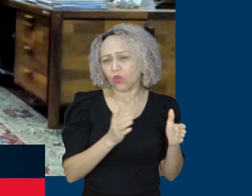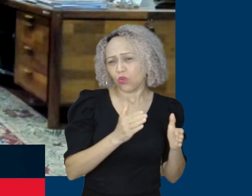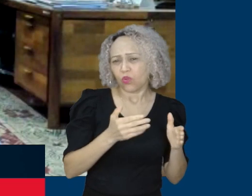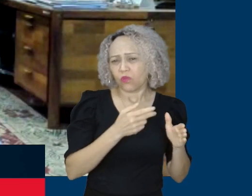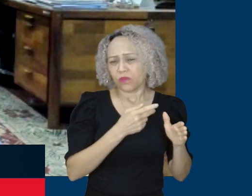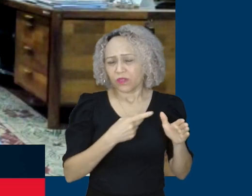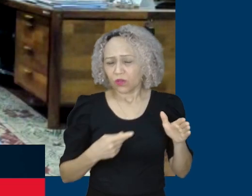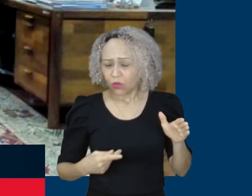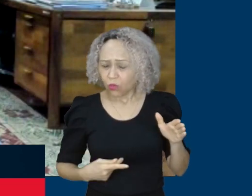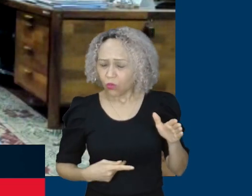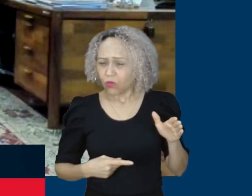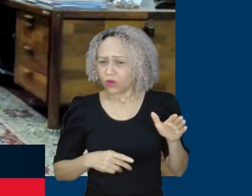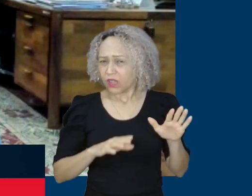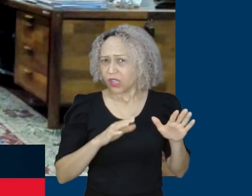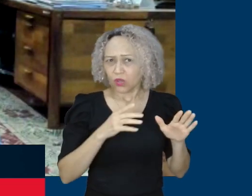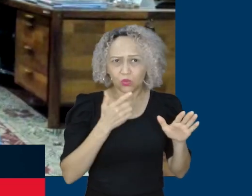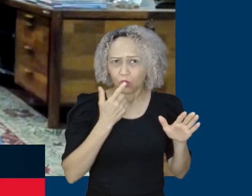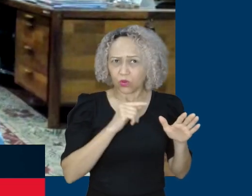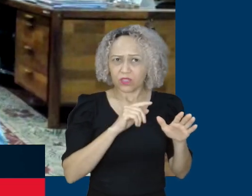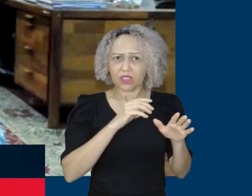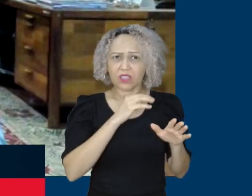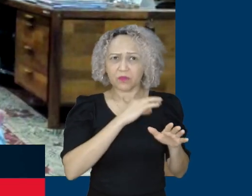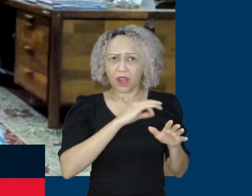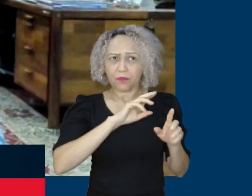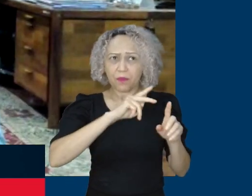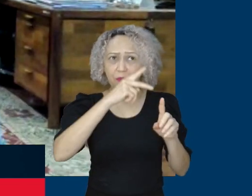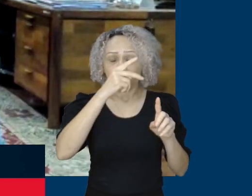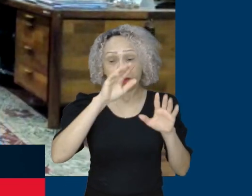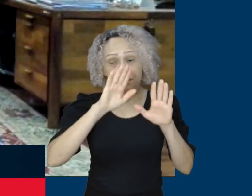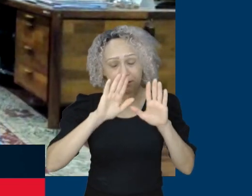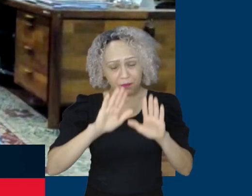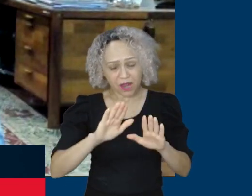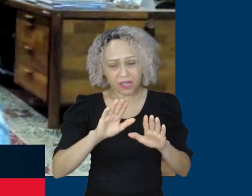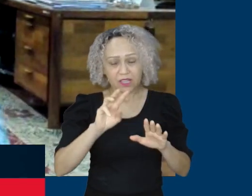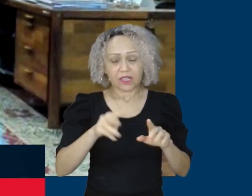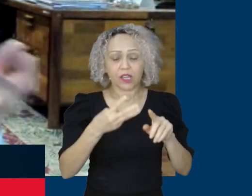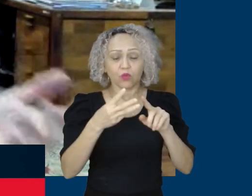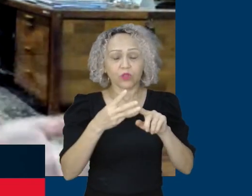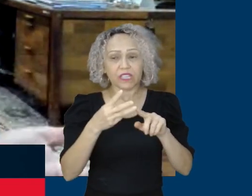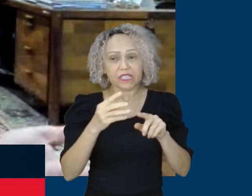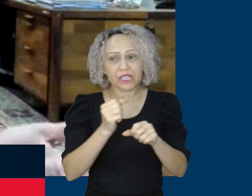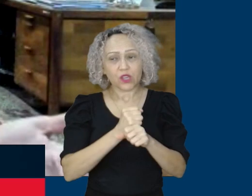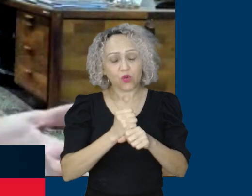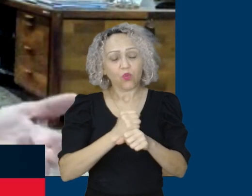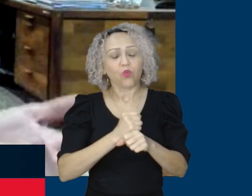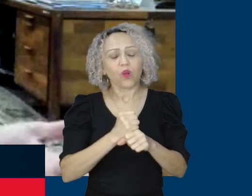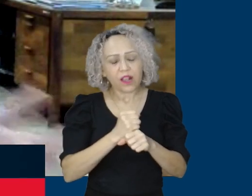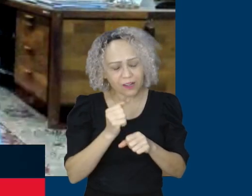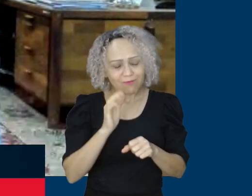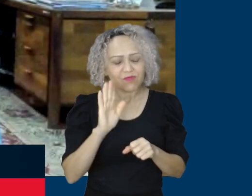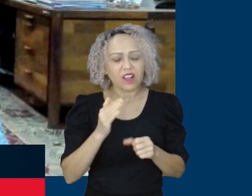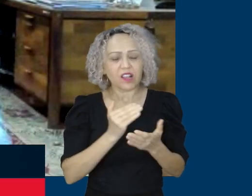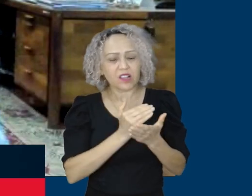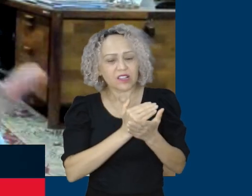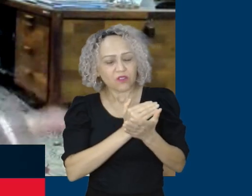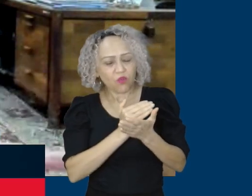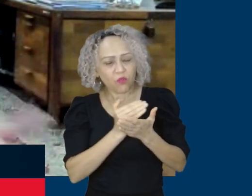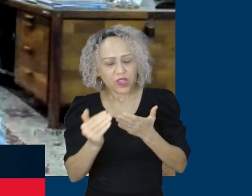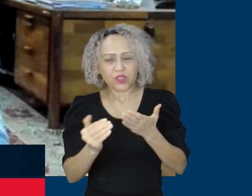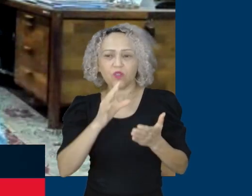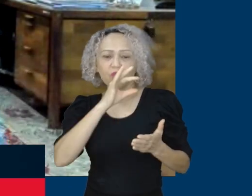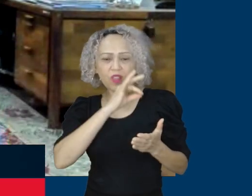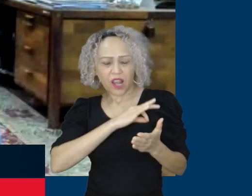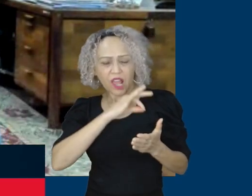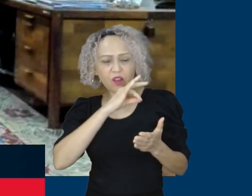especial a partir do terceiro ano, 2005, e o acordo histórico do M6, que além dos reajustes reais, dos aumentos